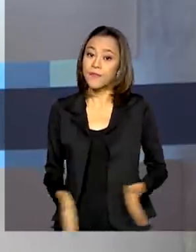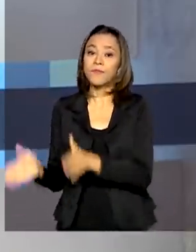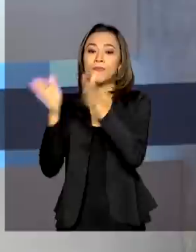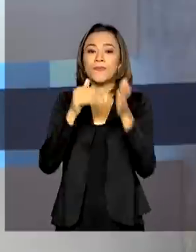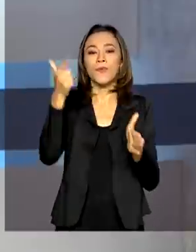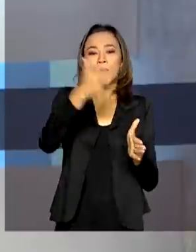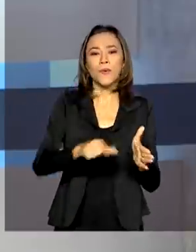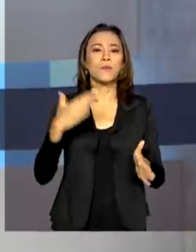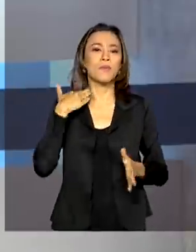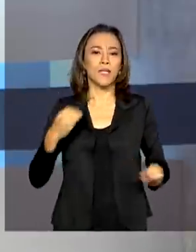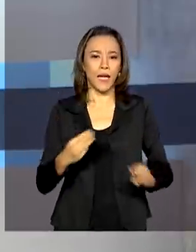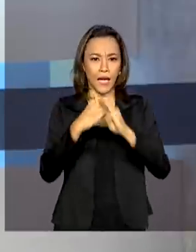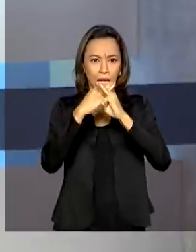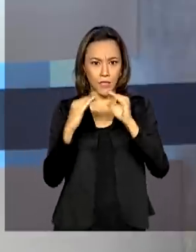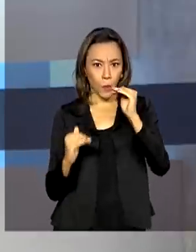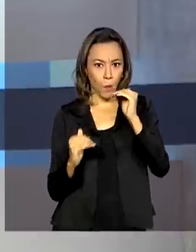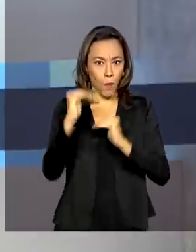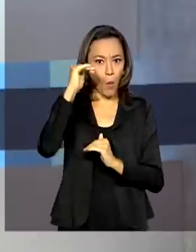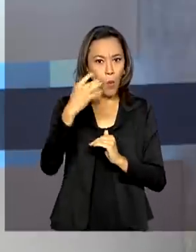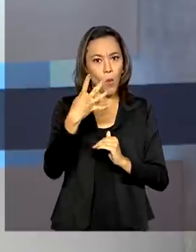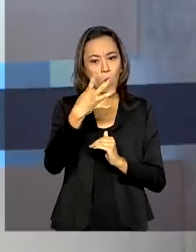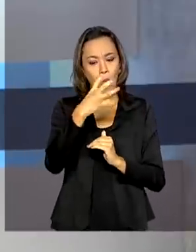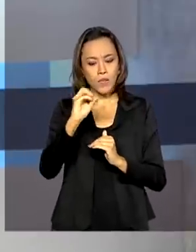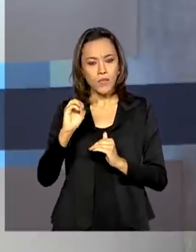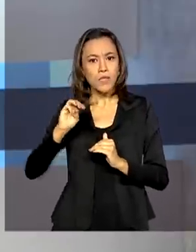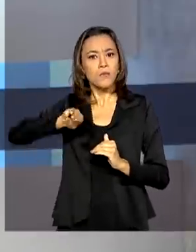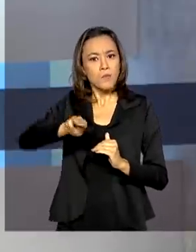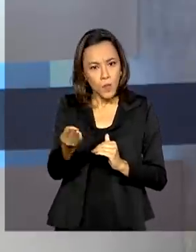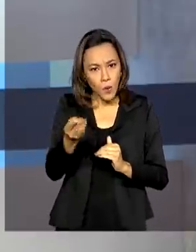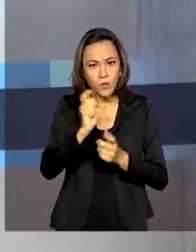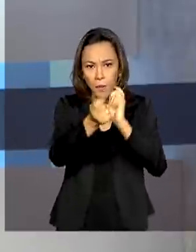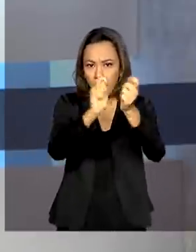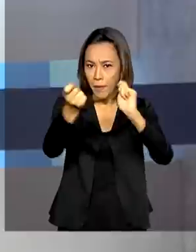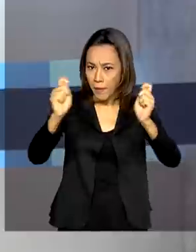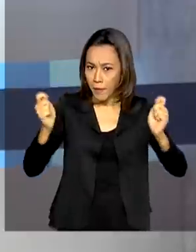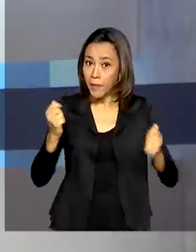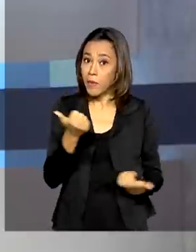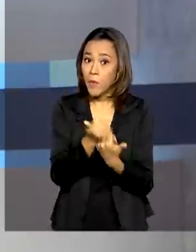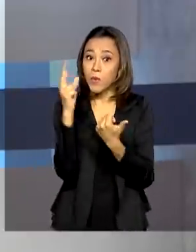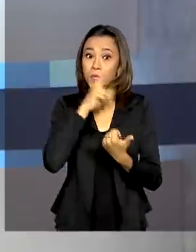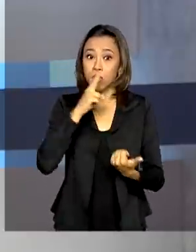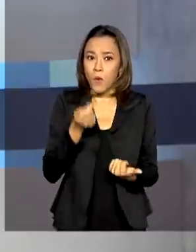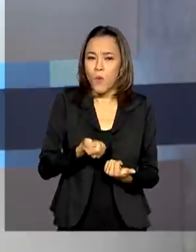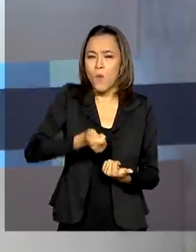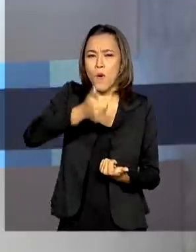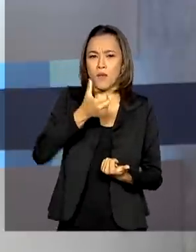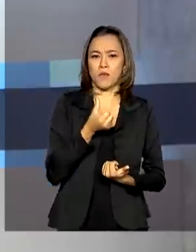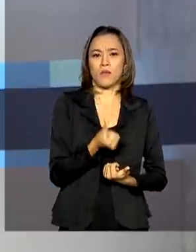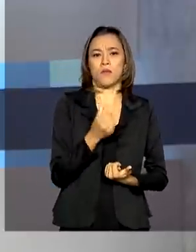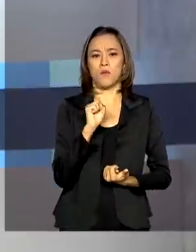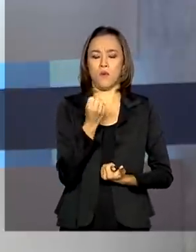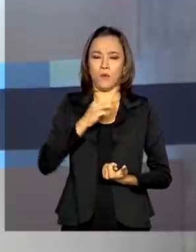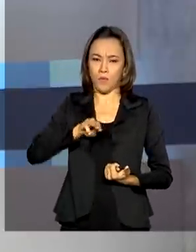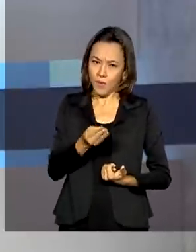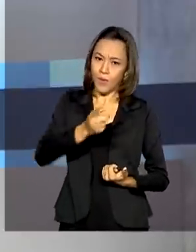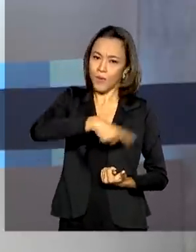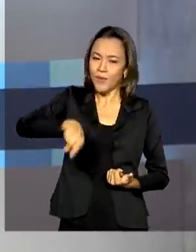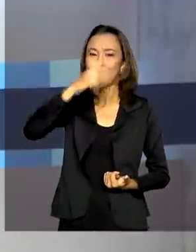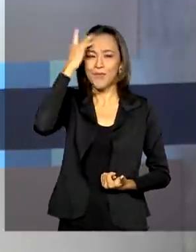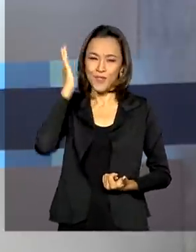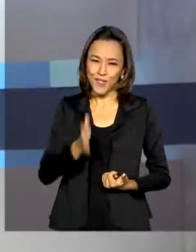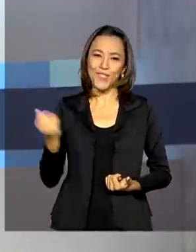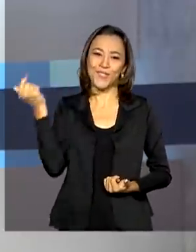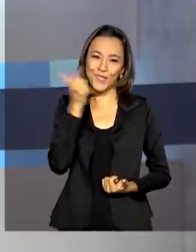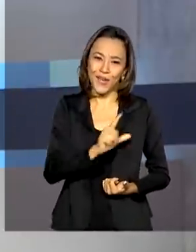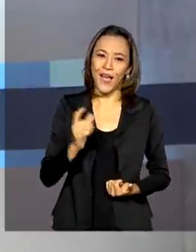Caixa supera 400 milhões de pagamentos do auxílio emergencial. Quase 68 milhões de brasileiros já